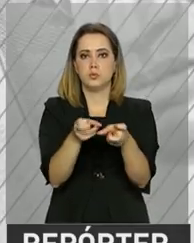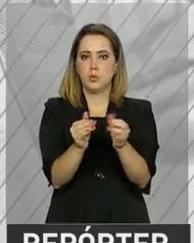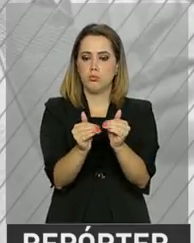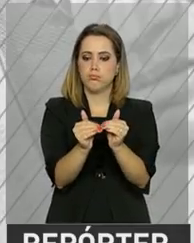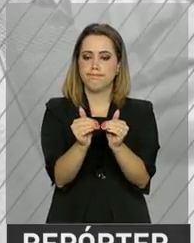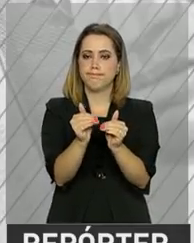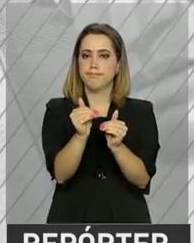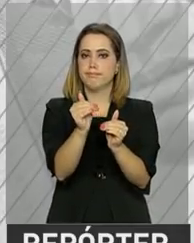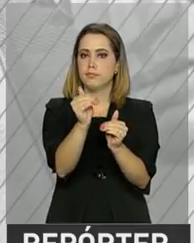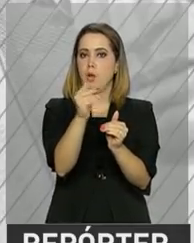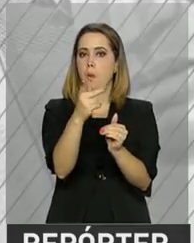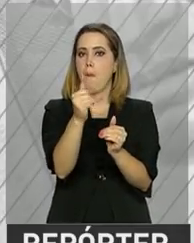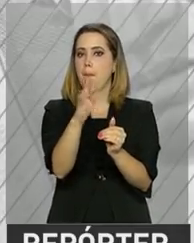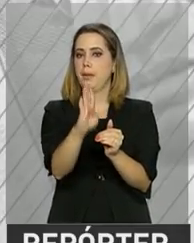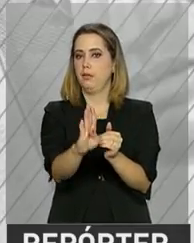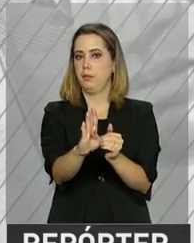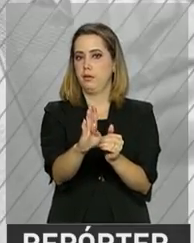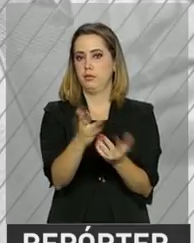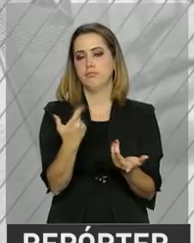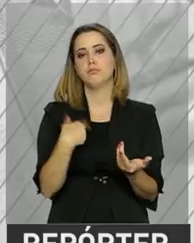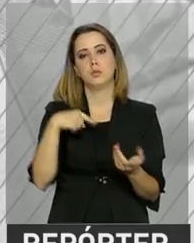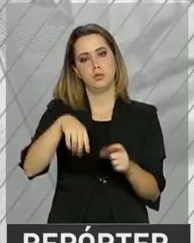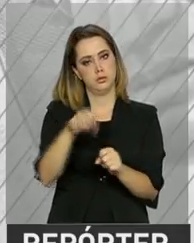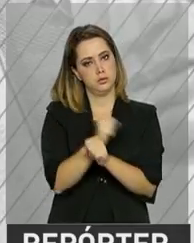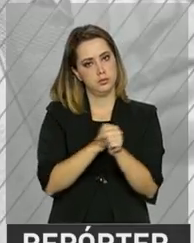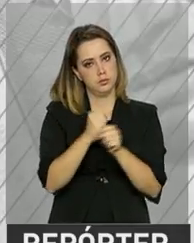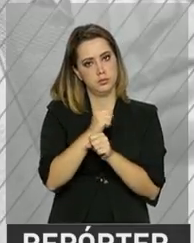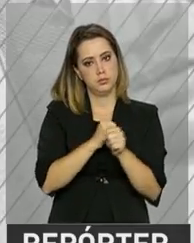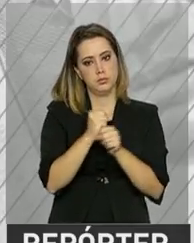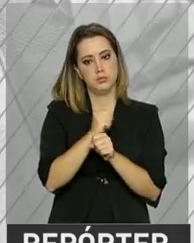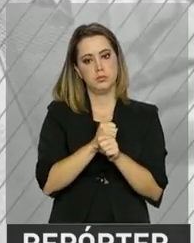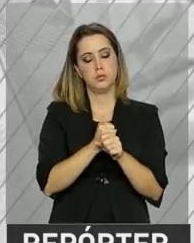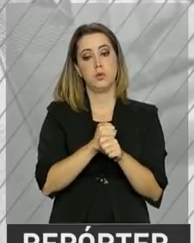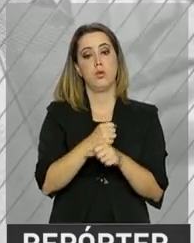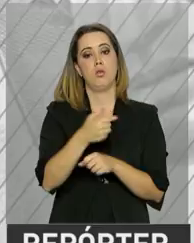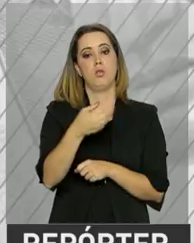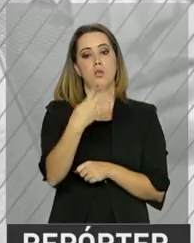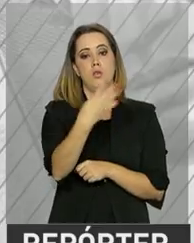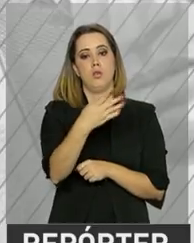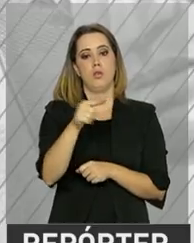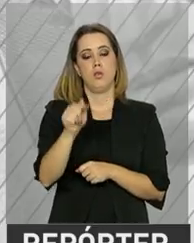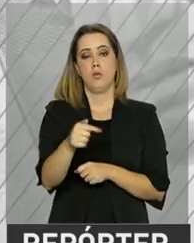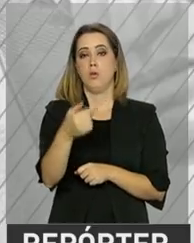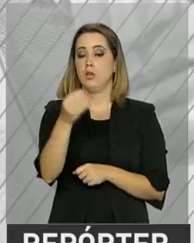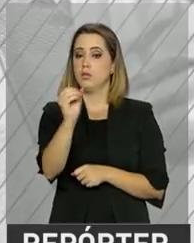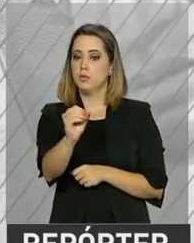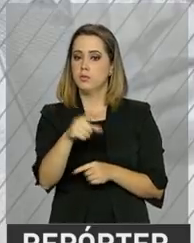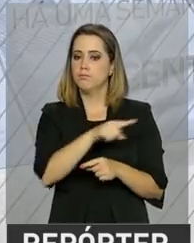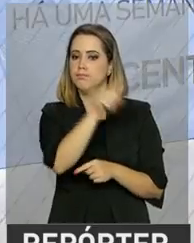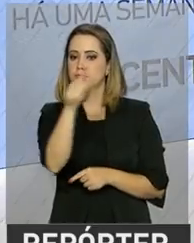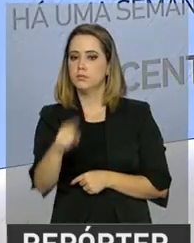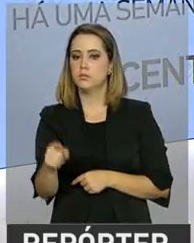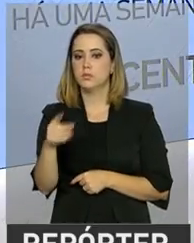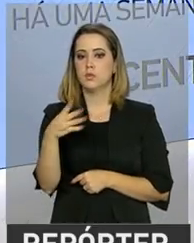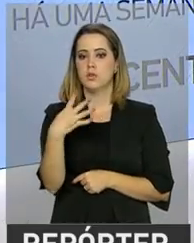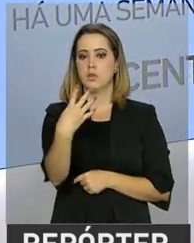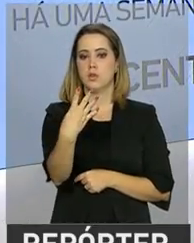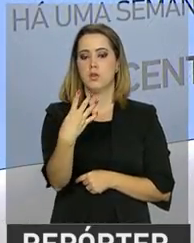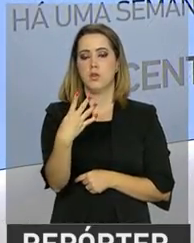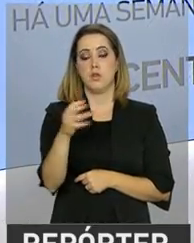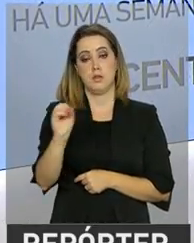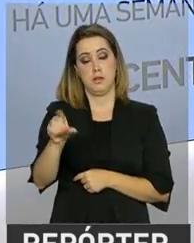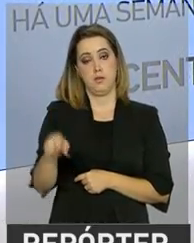crescimento do produto interno bruto, o PIB, para este ano, saindo de 0,5% para 0,49